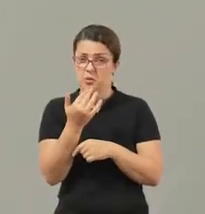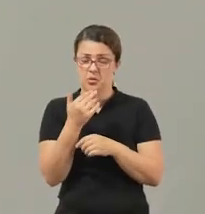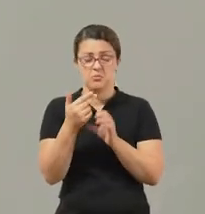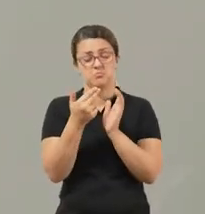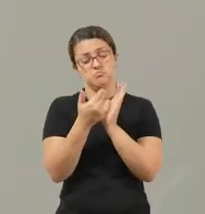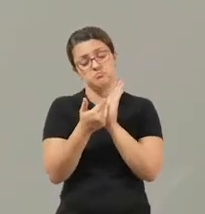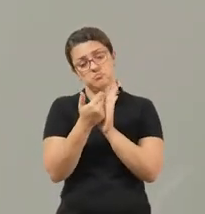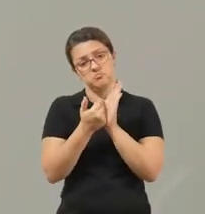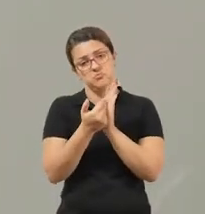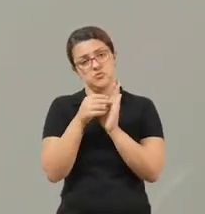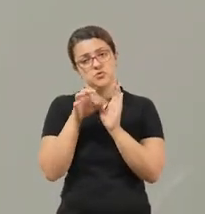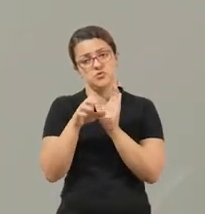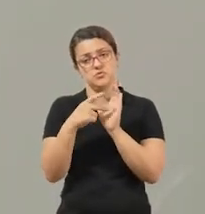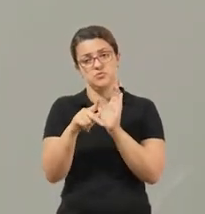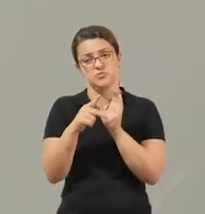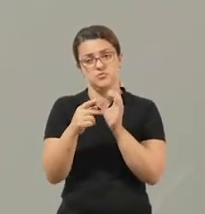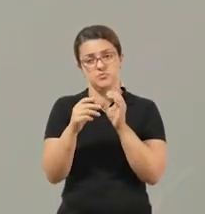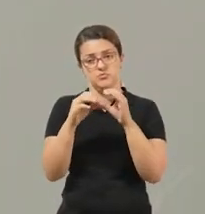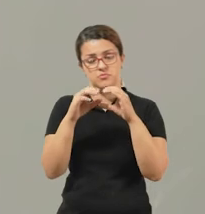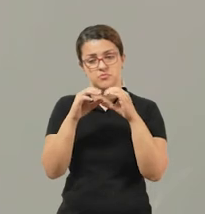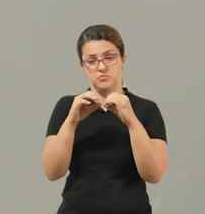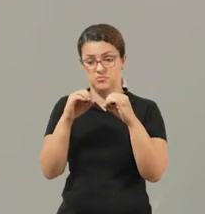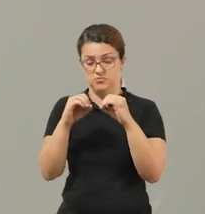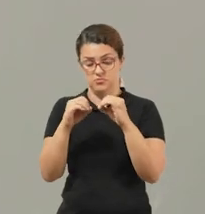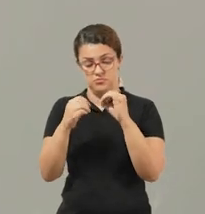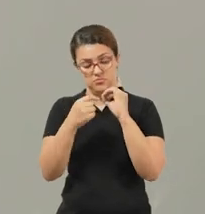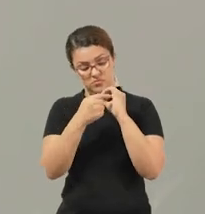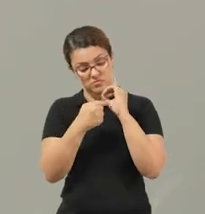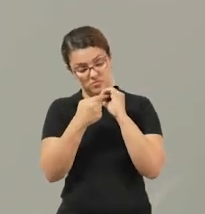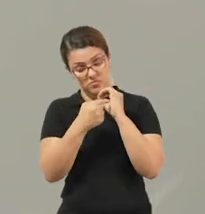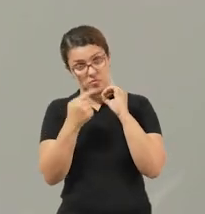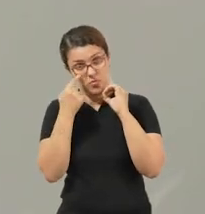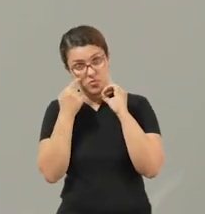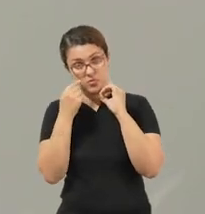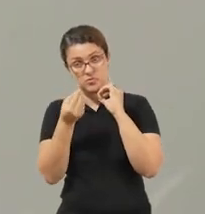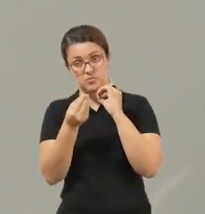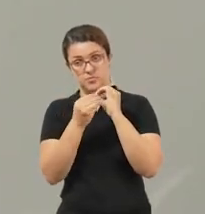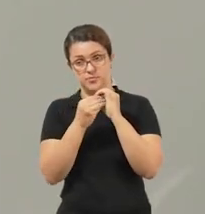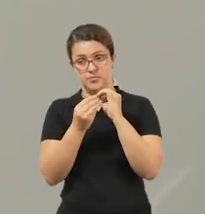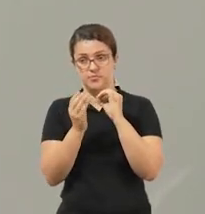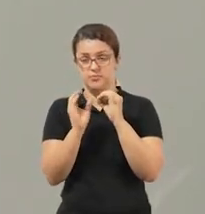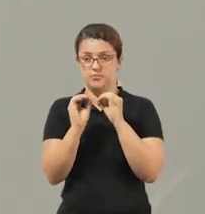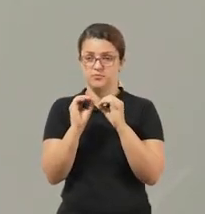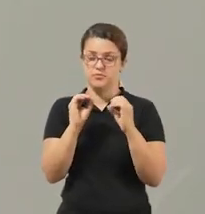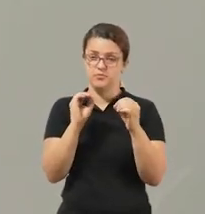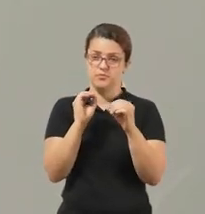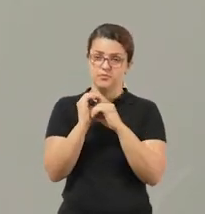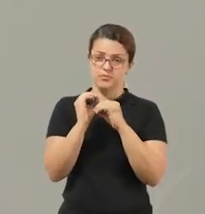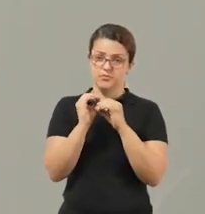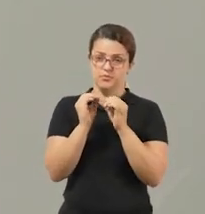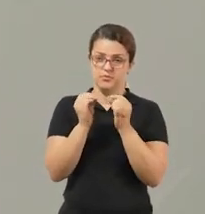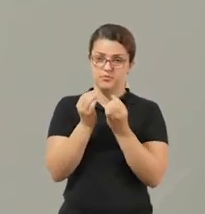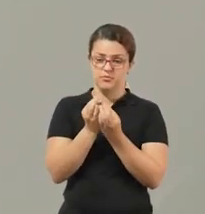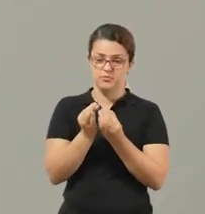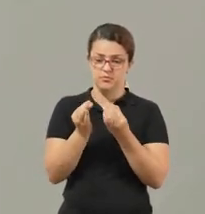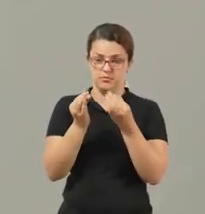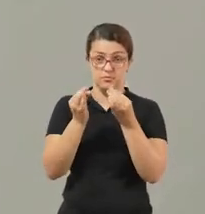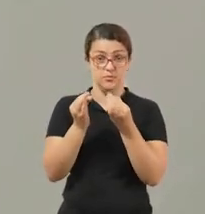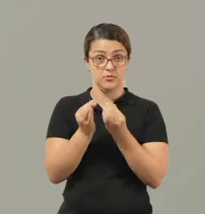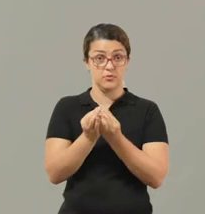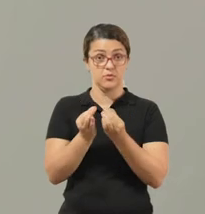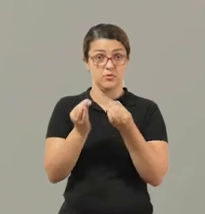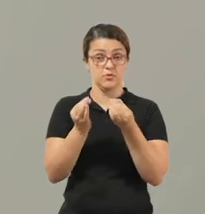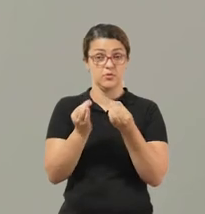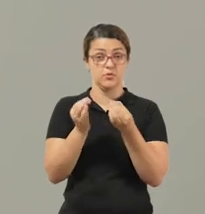do jeito que vocês quiserem. Cole dentro da tampinha de garrafa. E para fazer essa partezinha aqui,